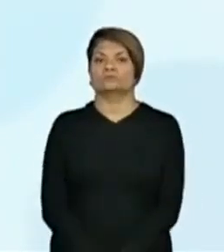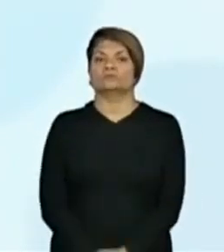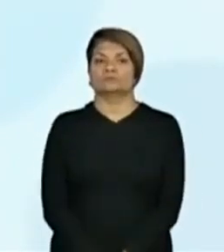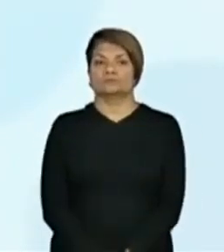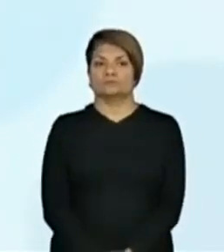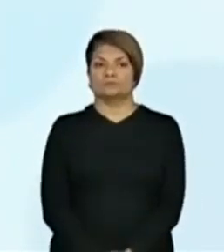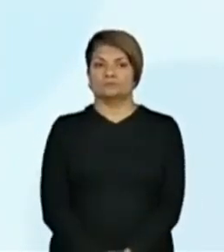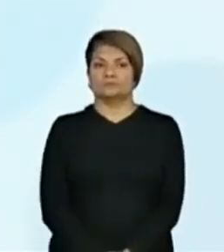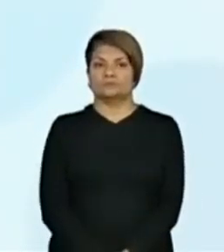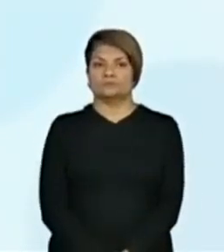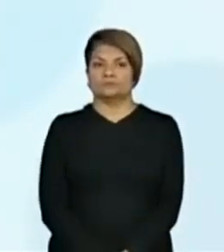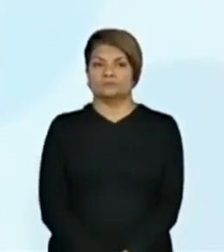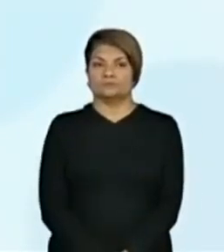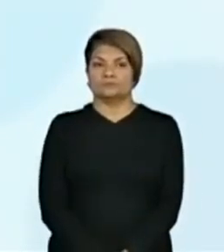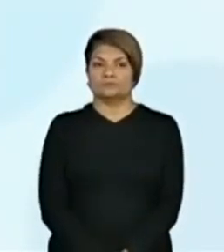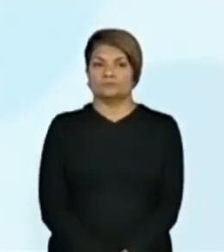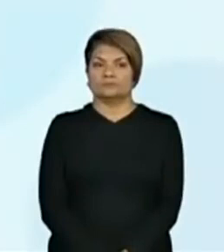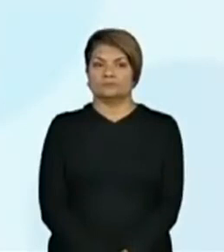Tá.